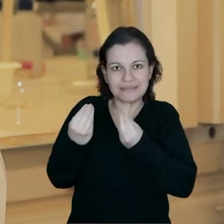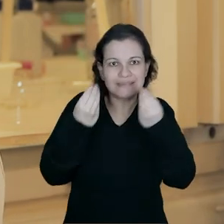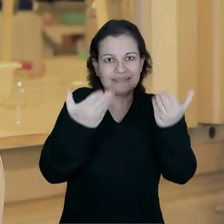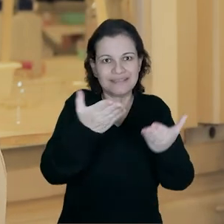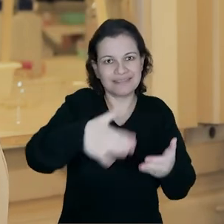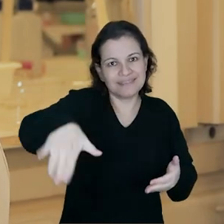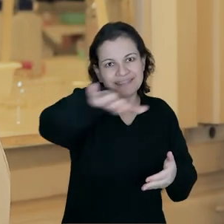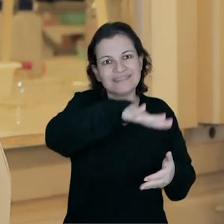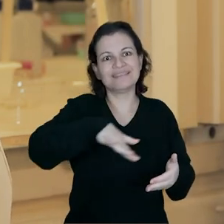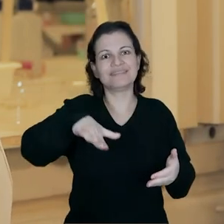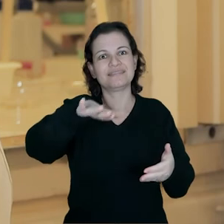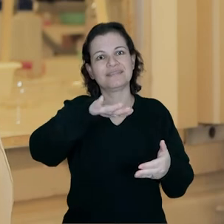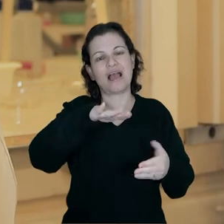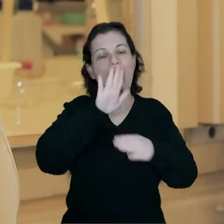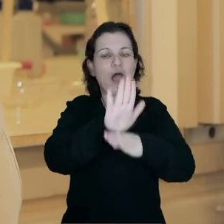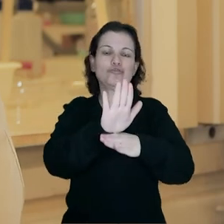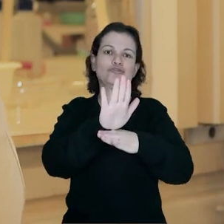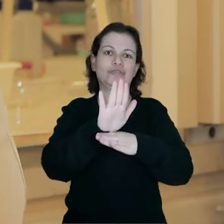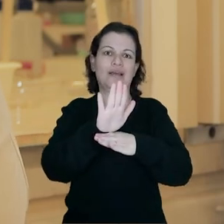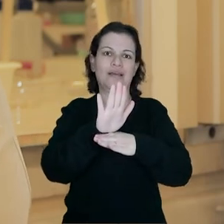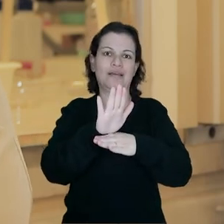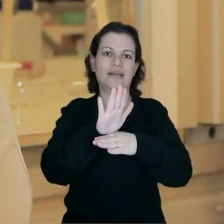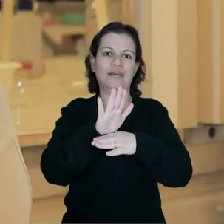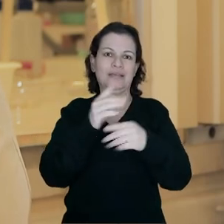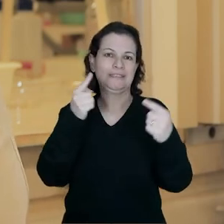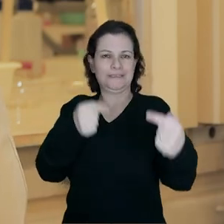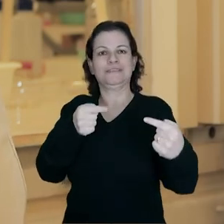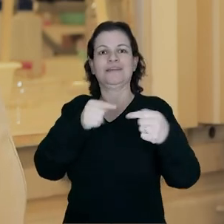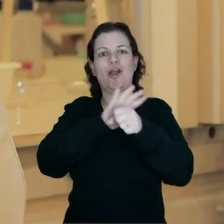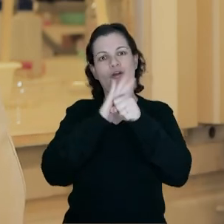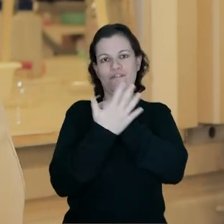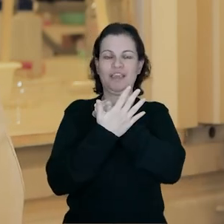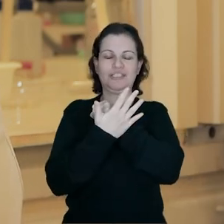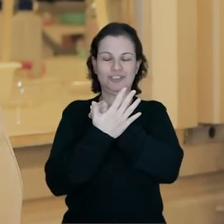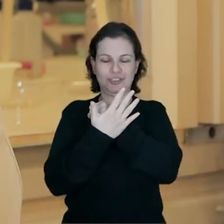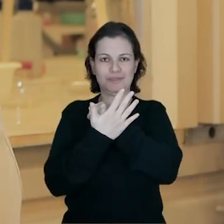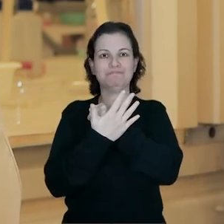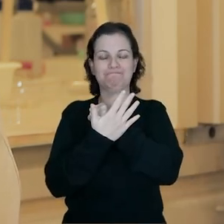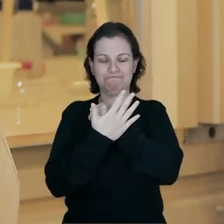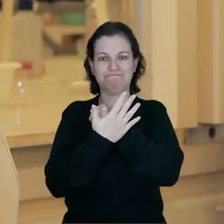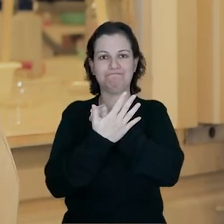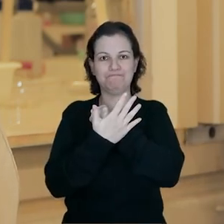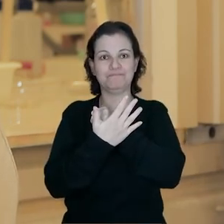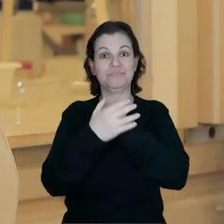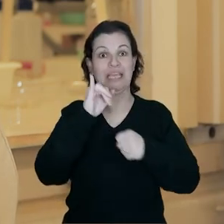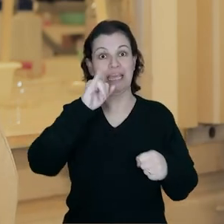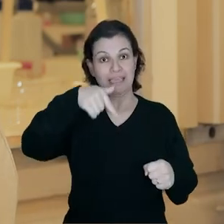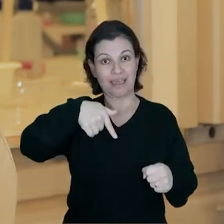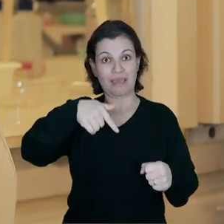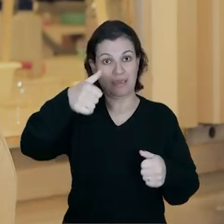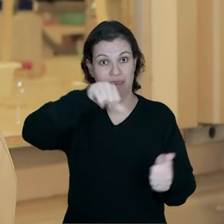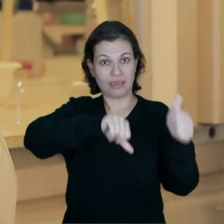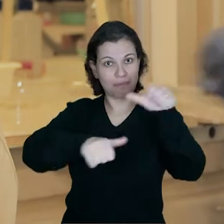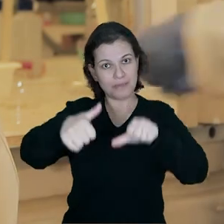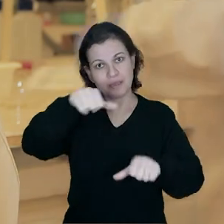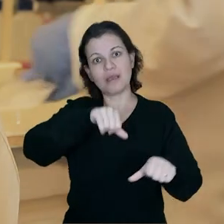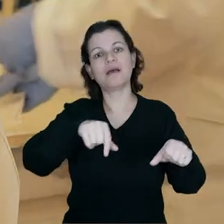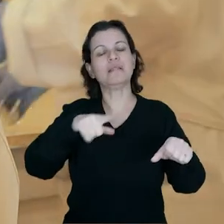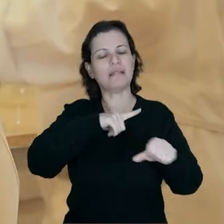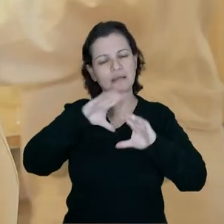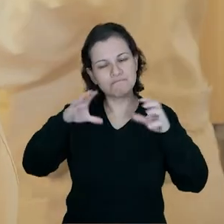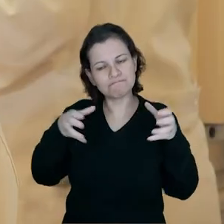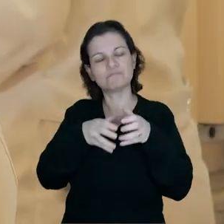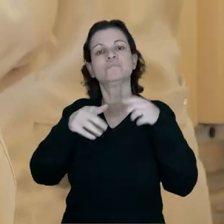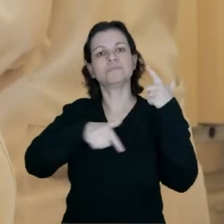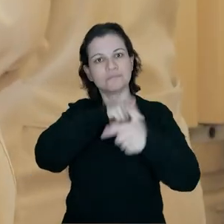dedicadas ao auxílio no combate da Covid-19. O Instituto de Química possui